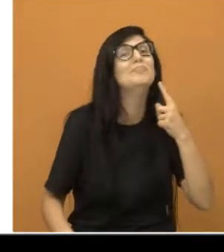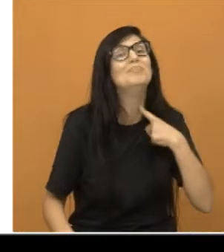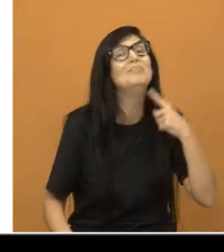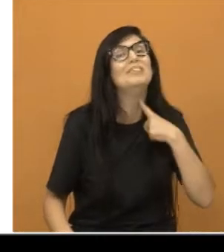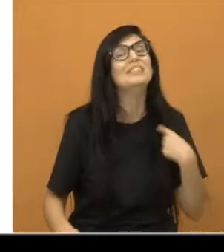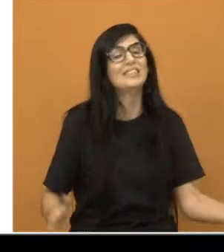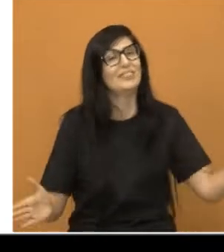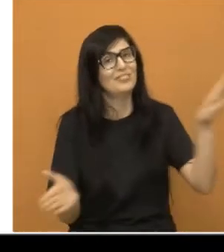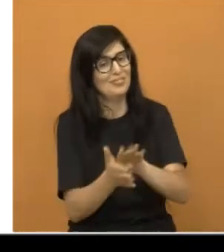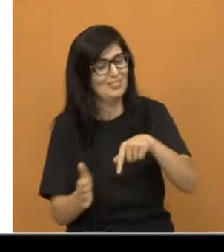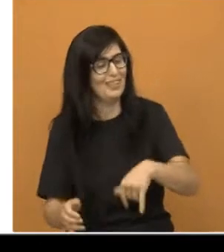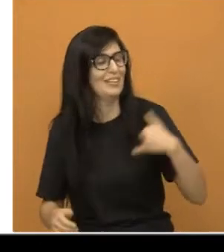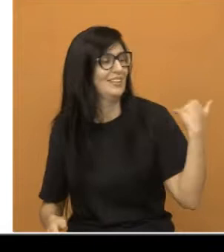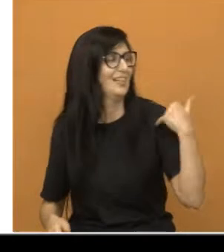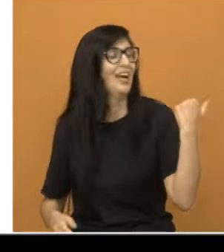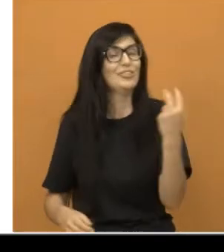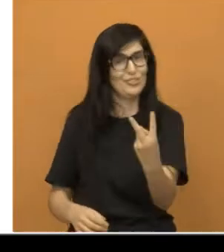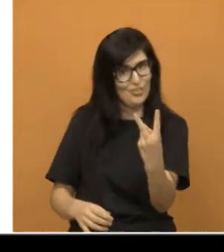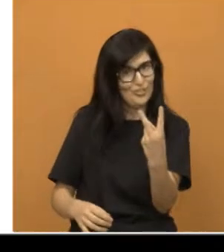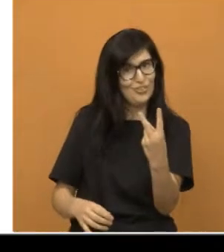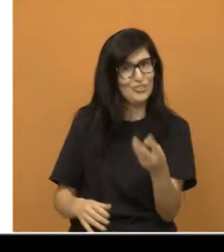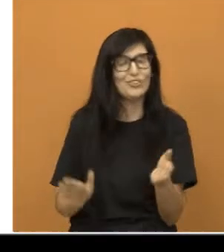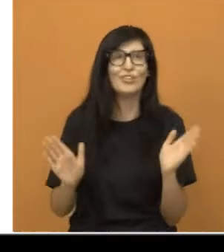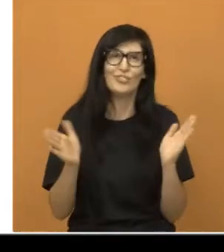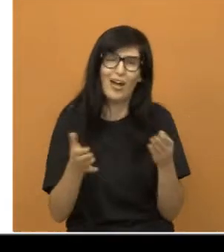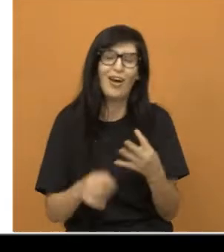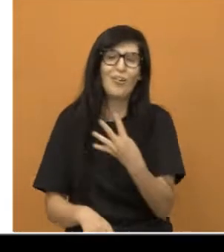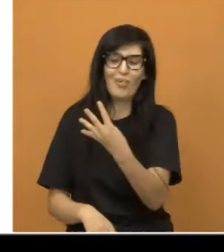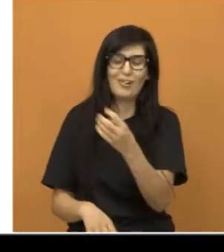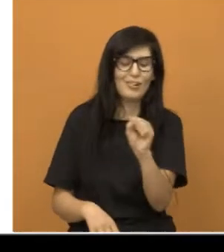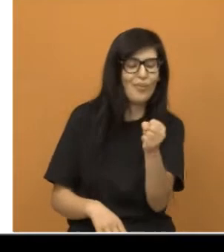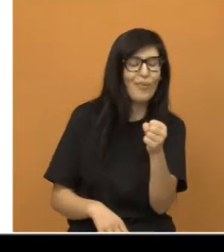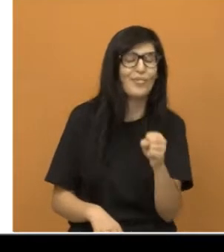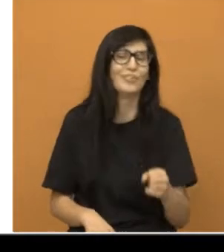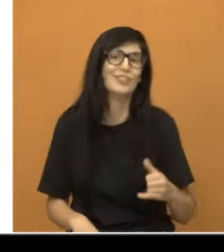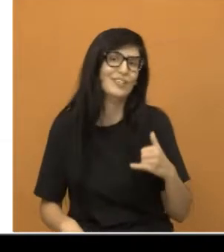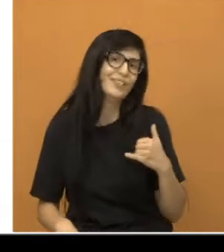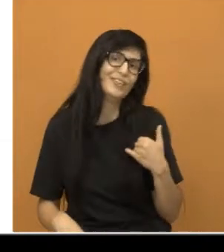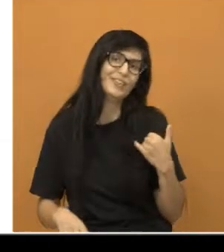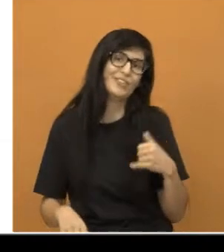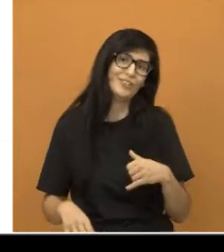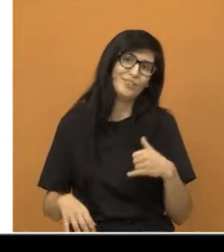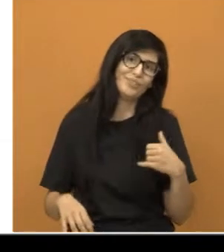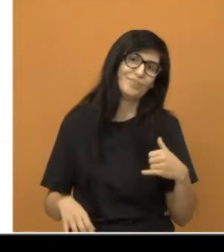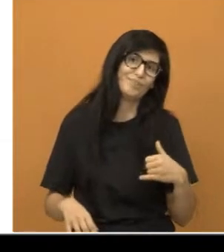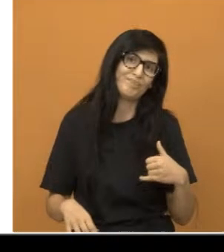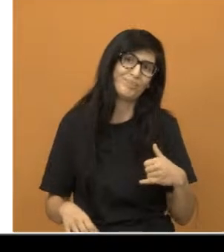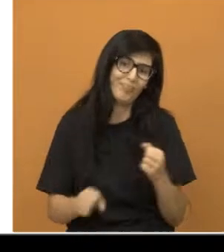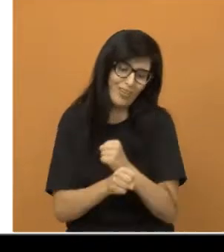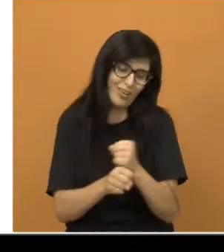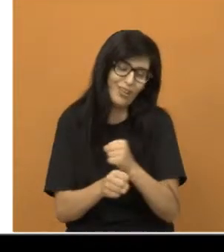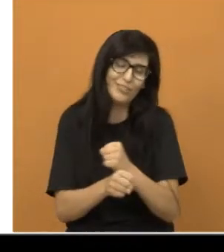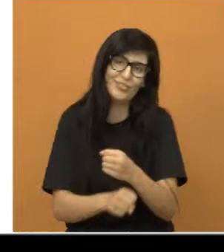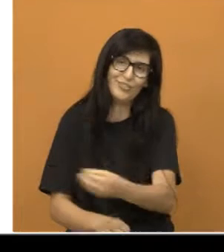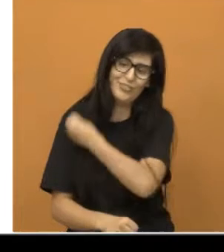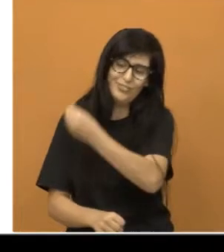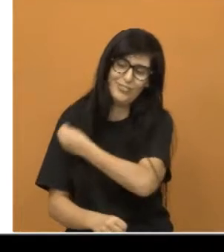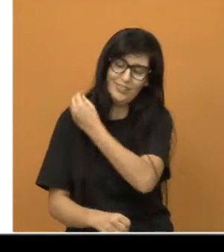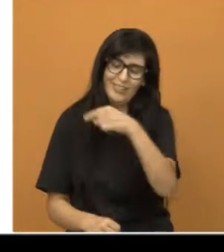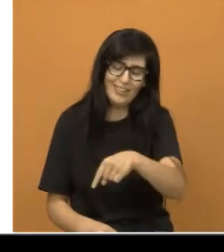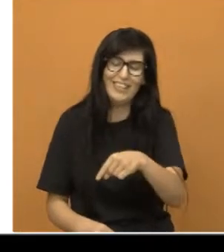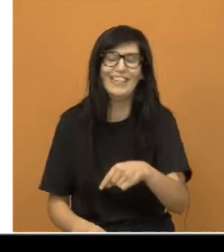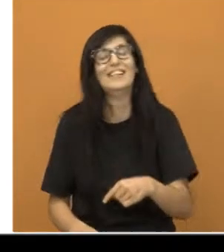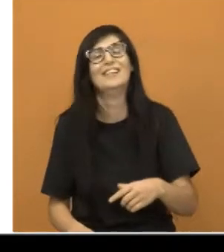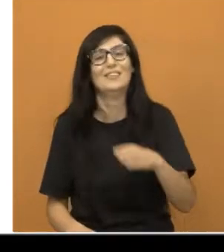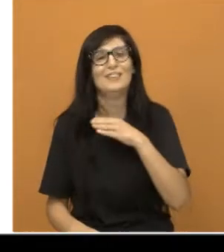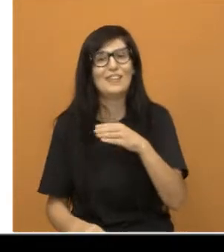de idade, já vou completar 48 anos que eu fui acolhida nessa cidade, essa cidade que